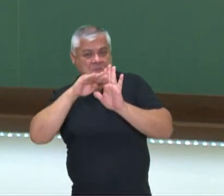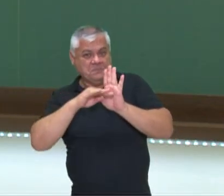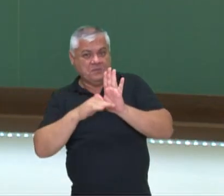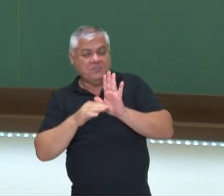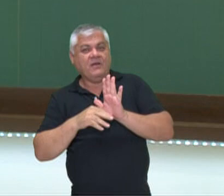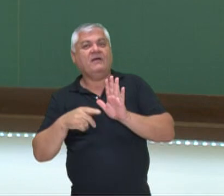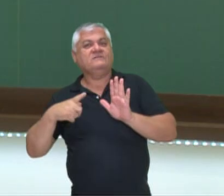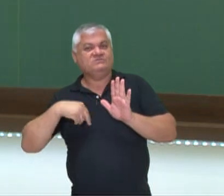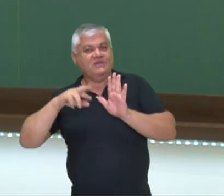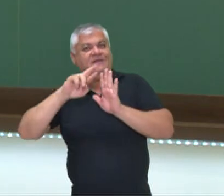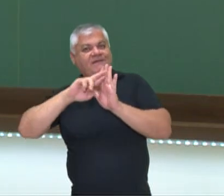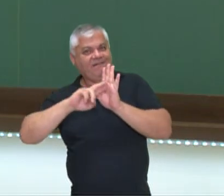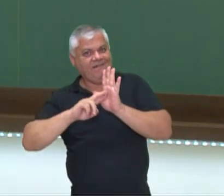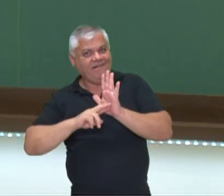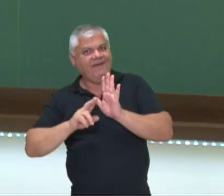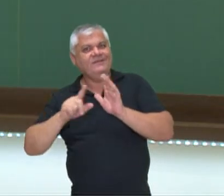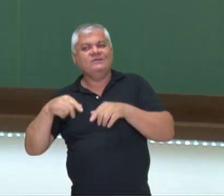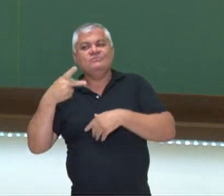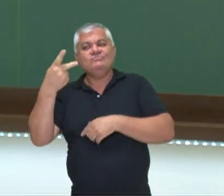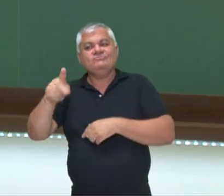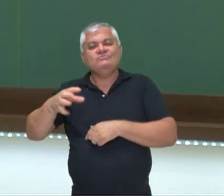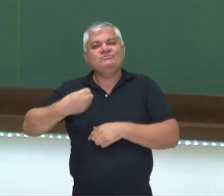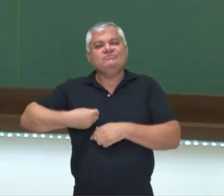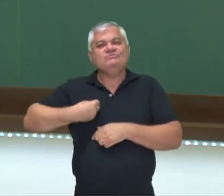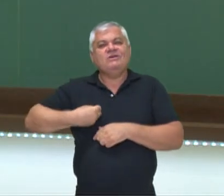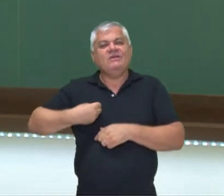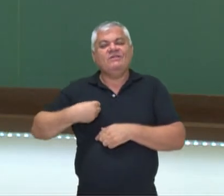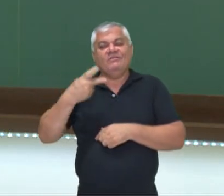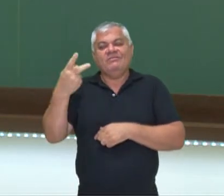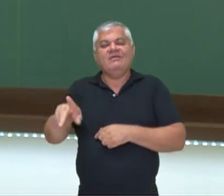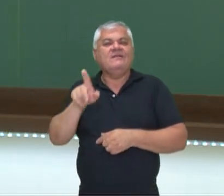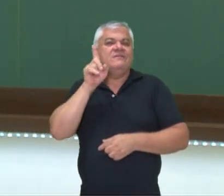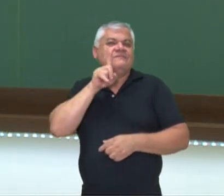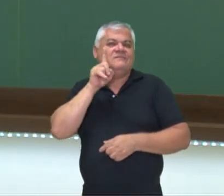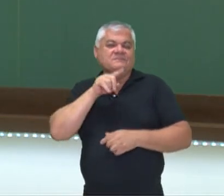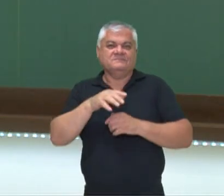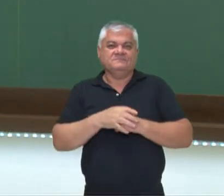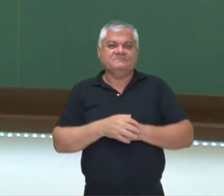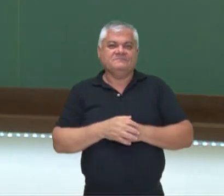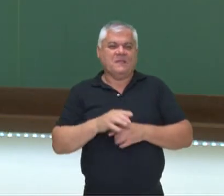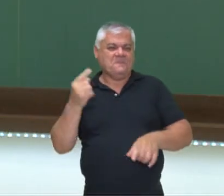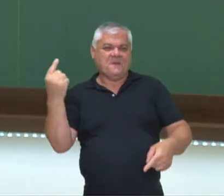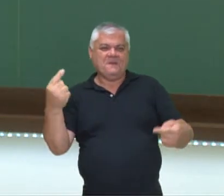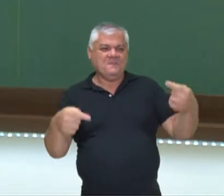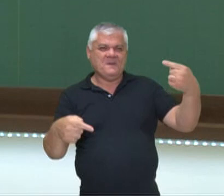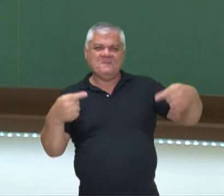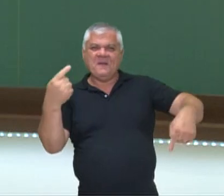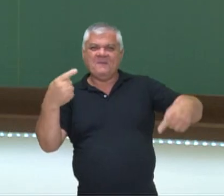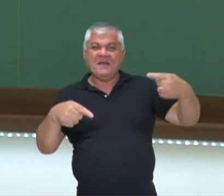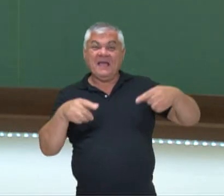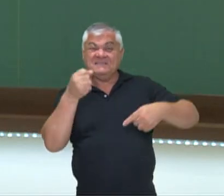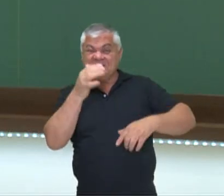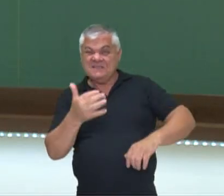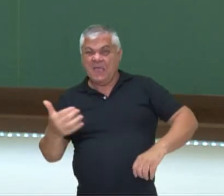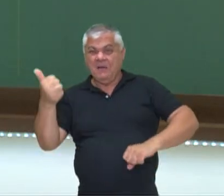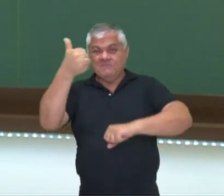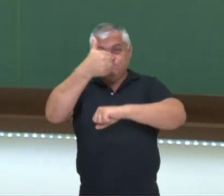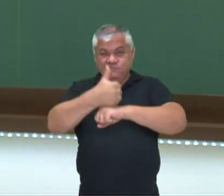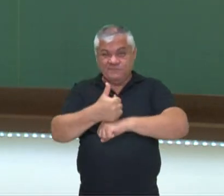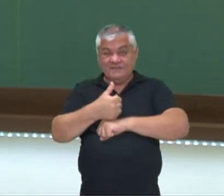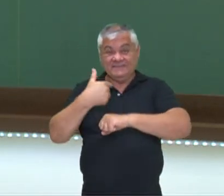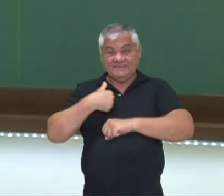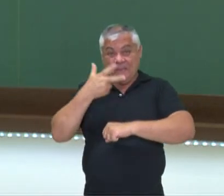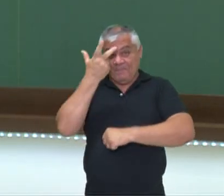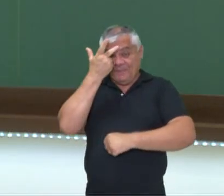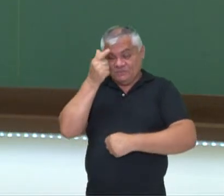regrinhas e formatações do jeito de viver norte-americano, dando a entender que quem assumisse aquele modelo, ou melhor,